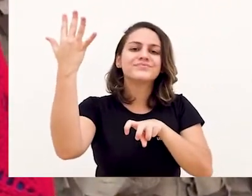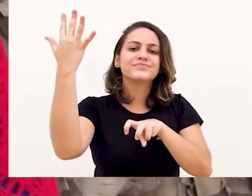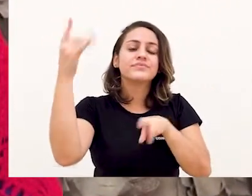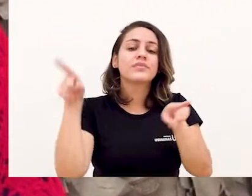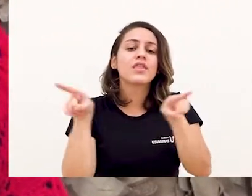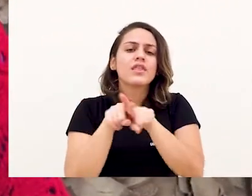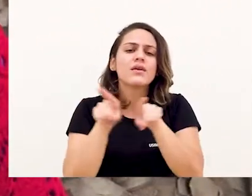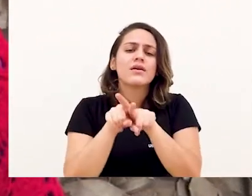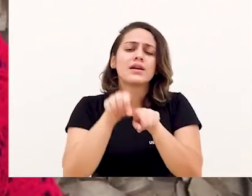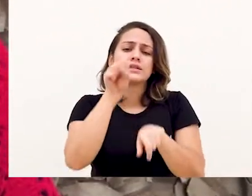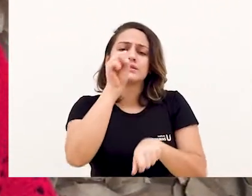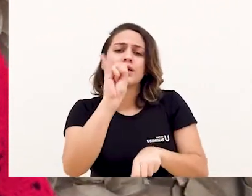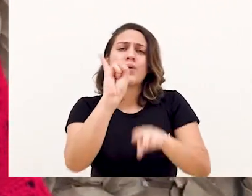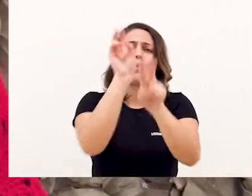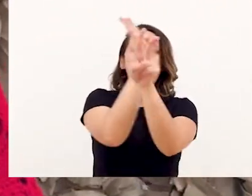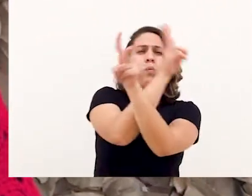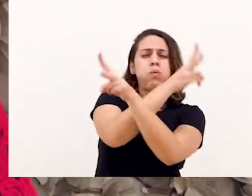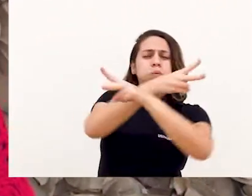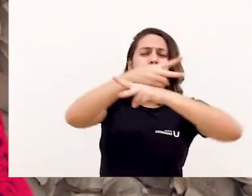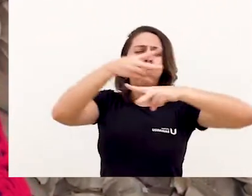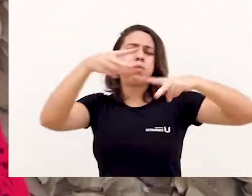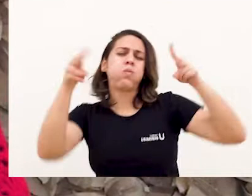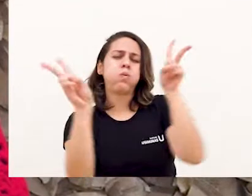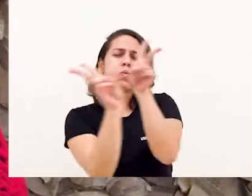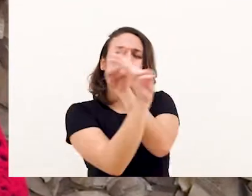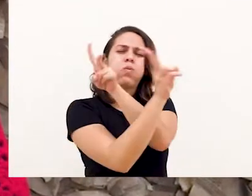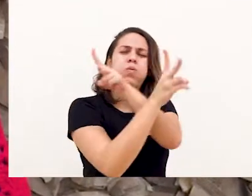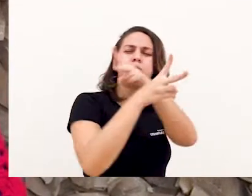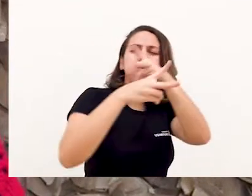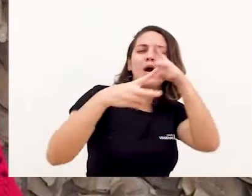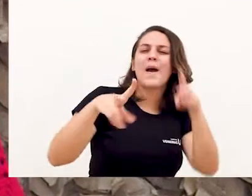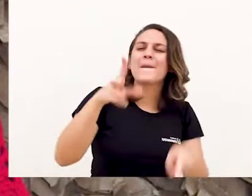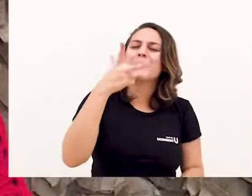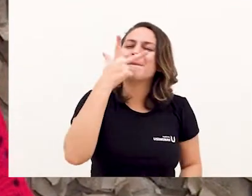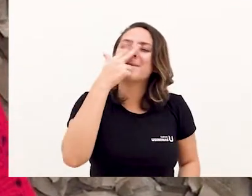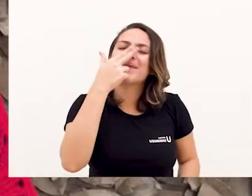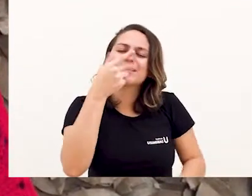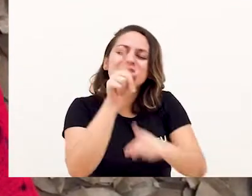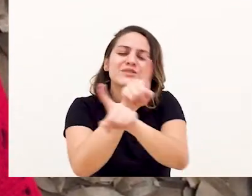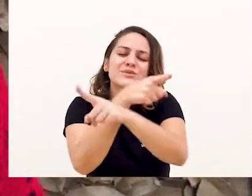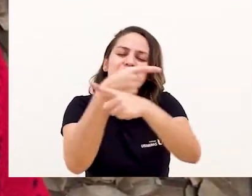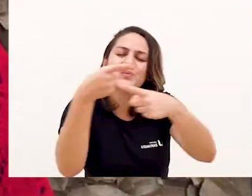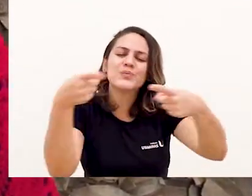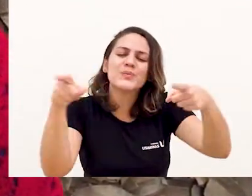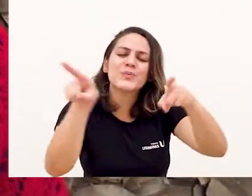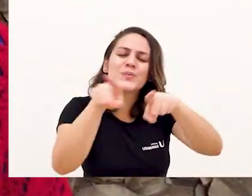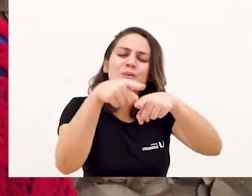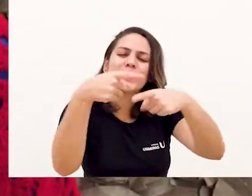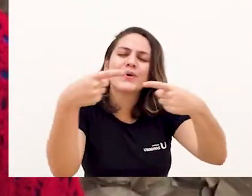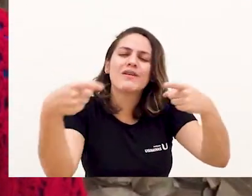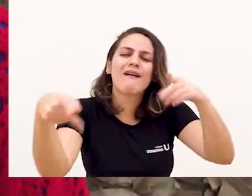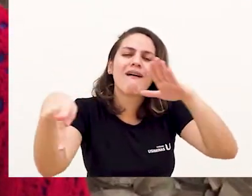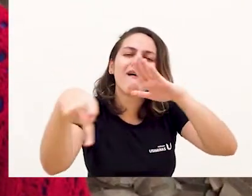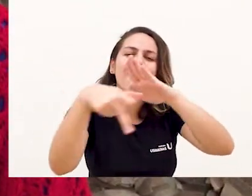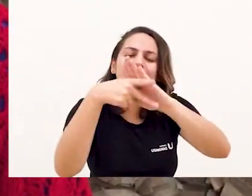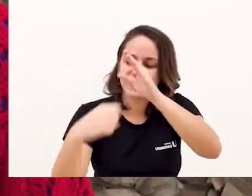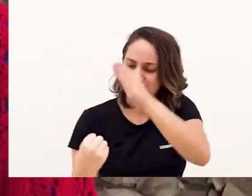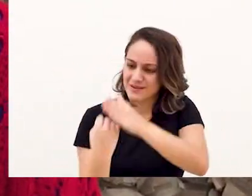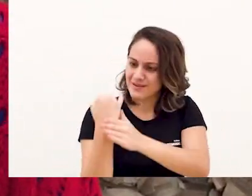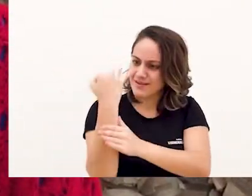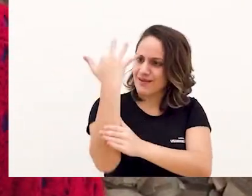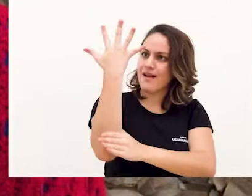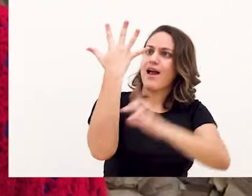Quando ventava podia-se ouvir a música que o farfalhar das folhas cantava.